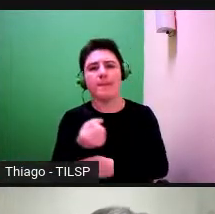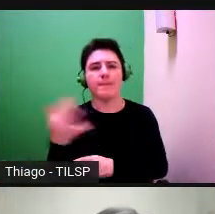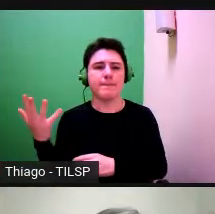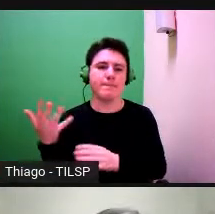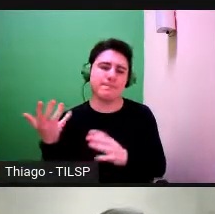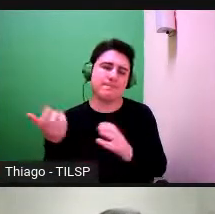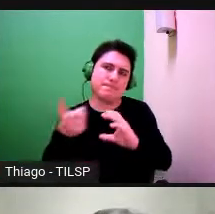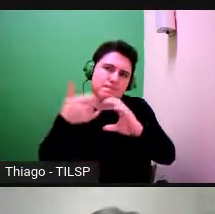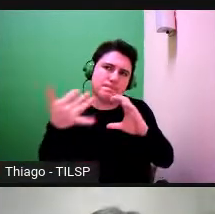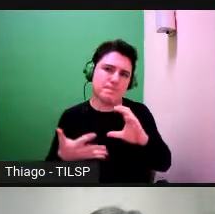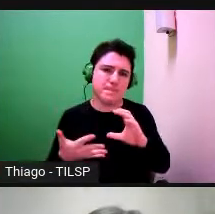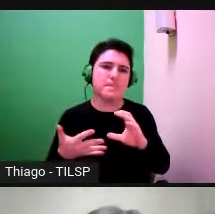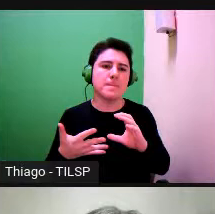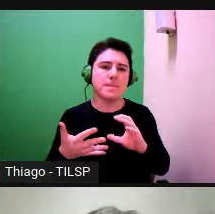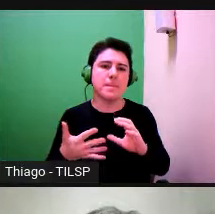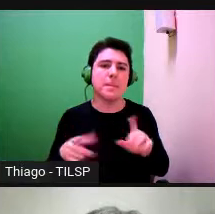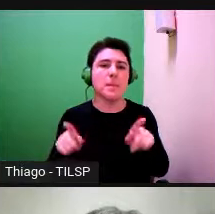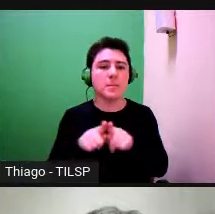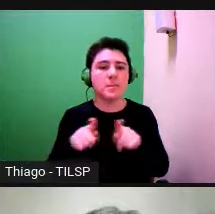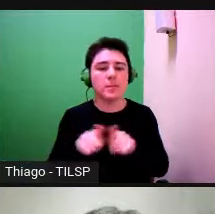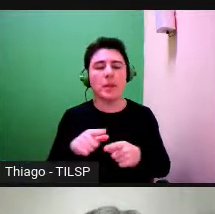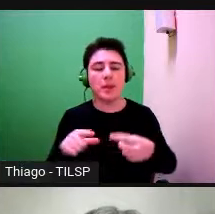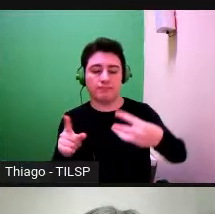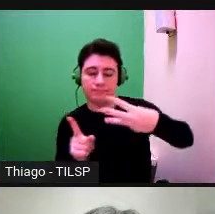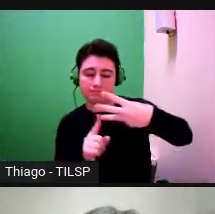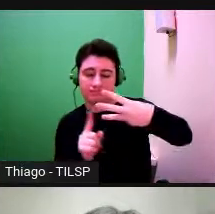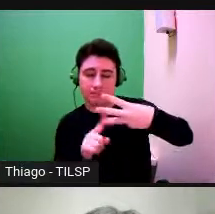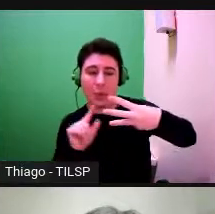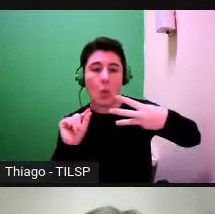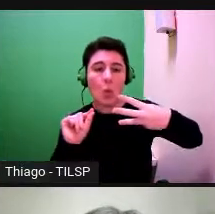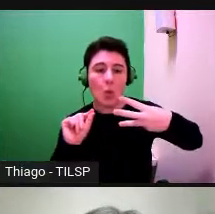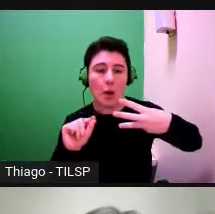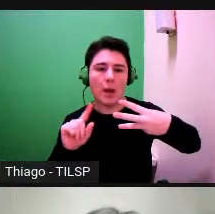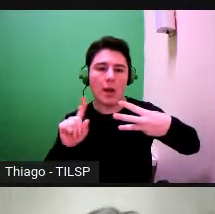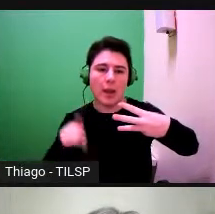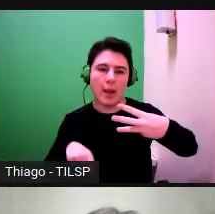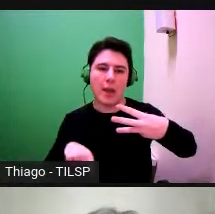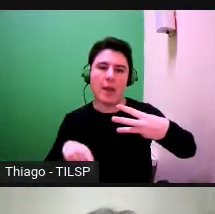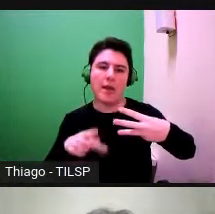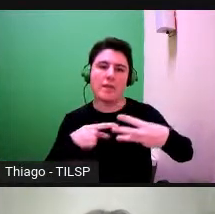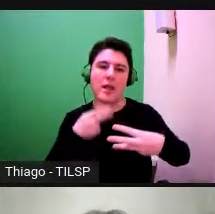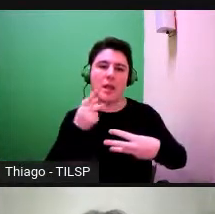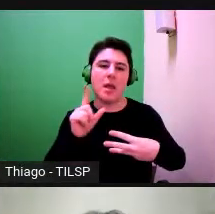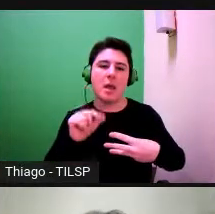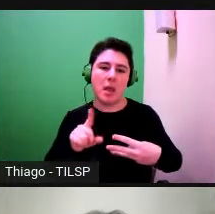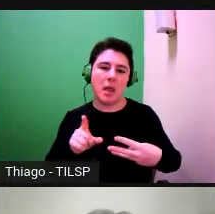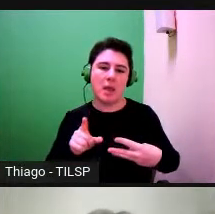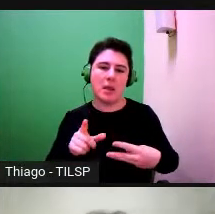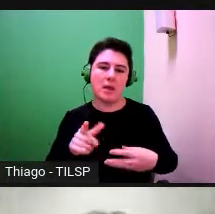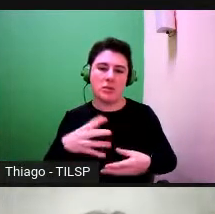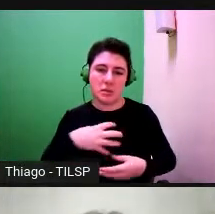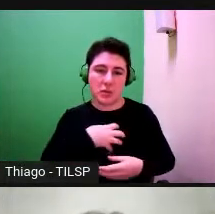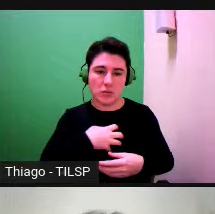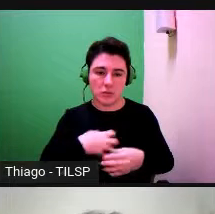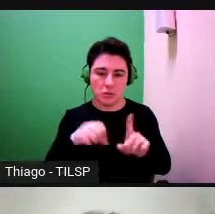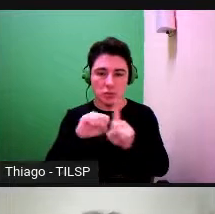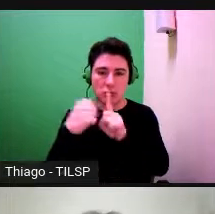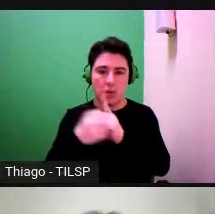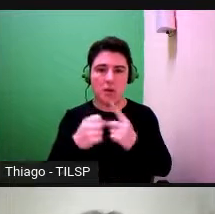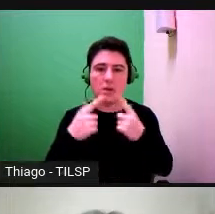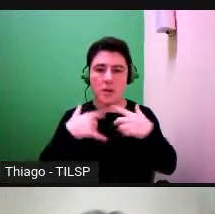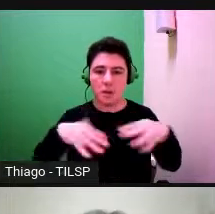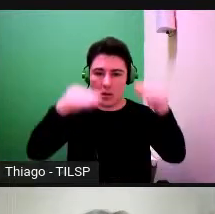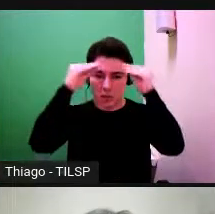retomados. Aliás, estou já a antecipar o último ponto aqui referido, uma concepção social da linguagem claramente